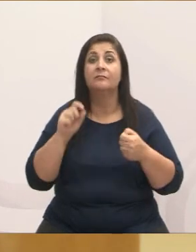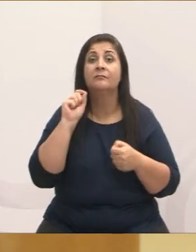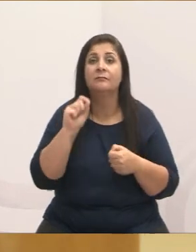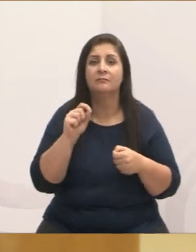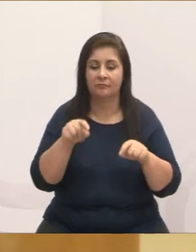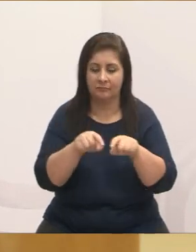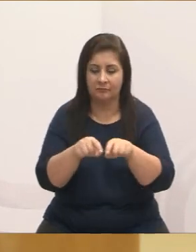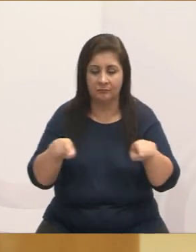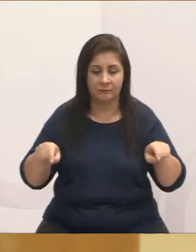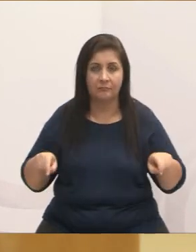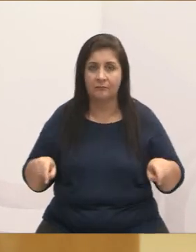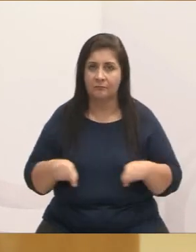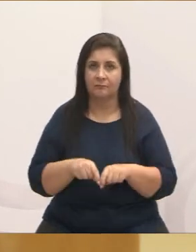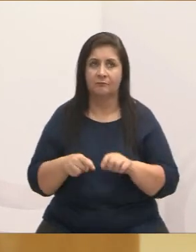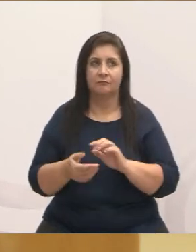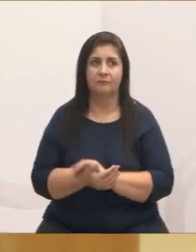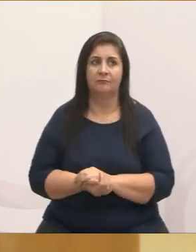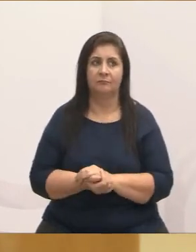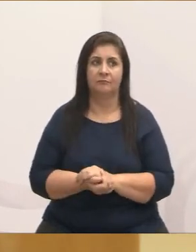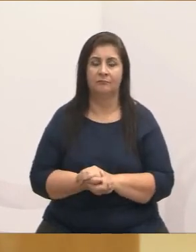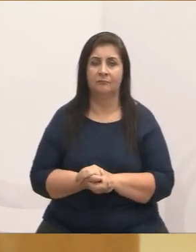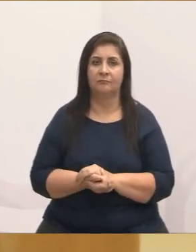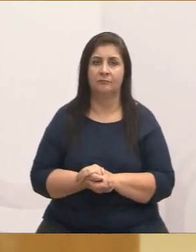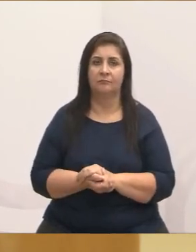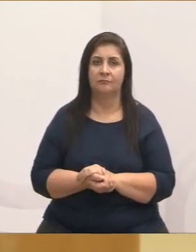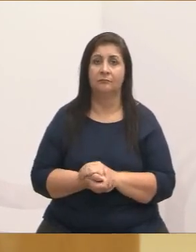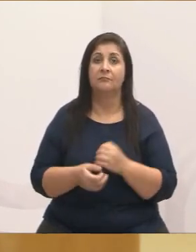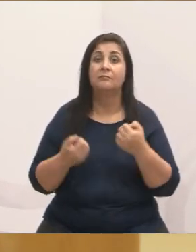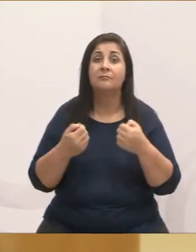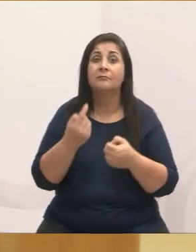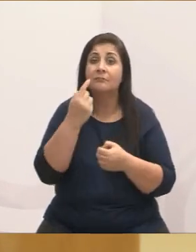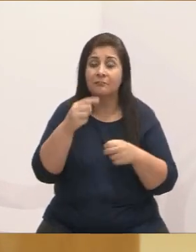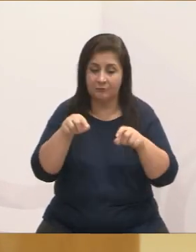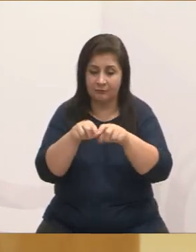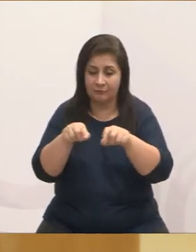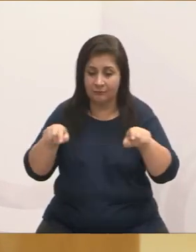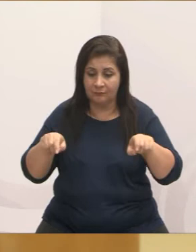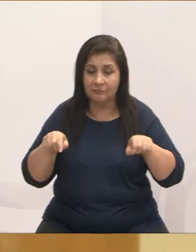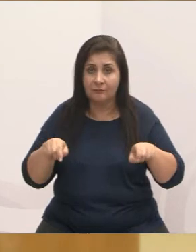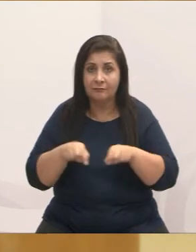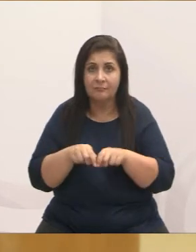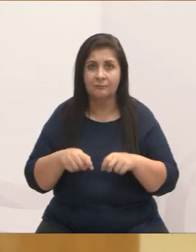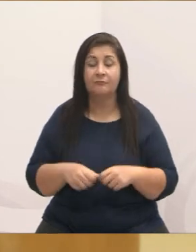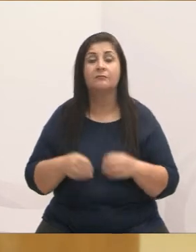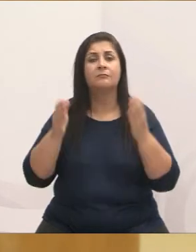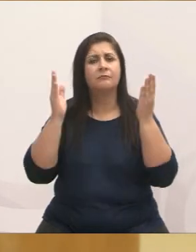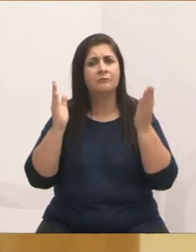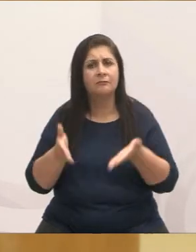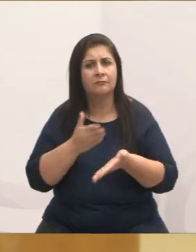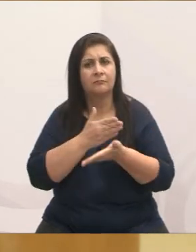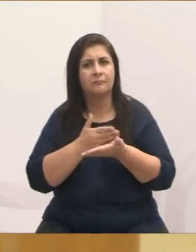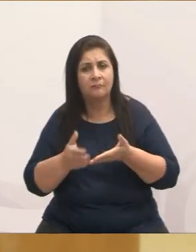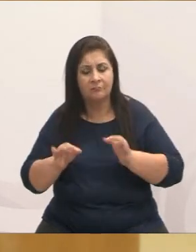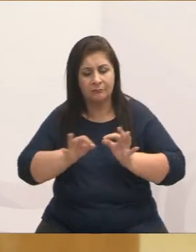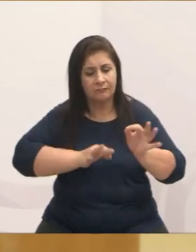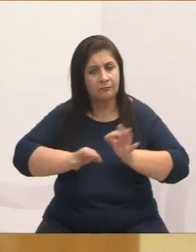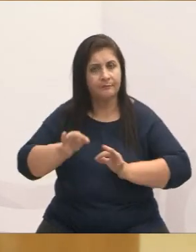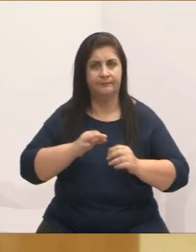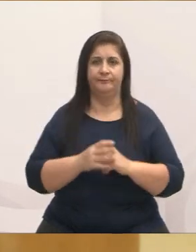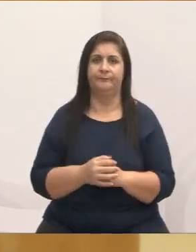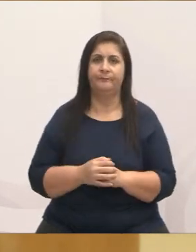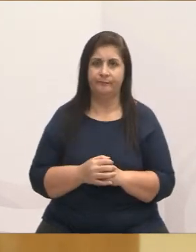amor de Deus, algum secretário me ajude. Eu preciso de uma sala. Esse projeto já está caminhando,